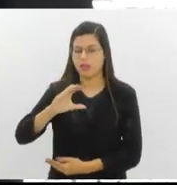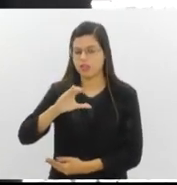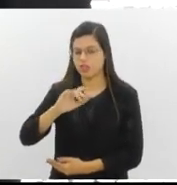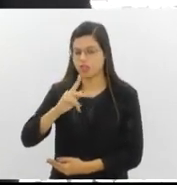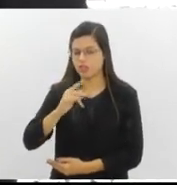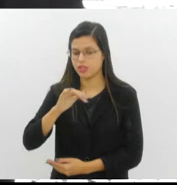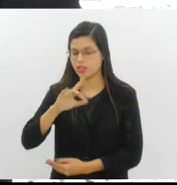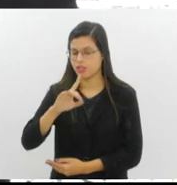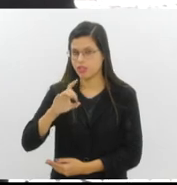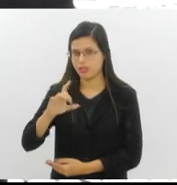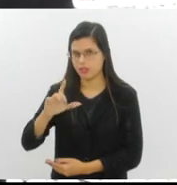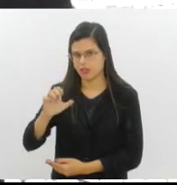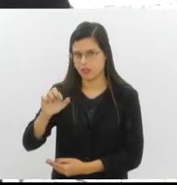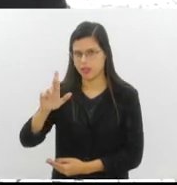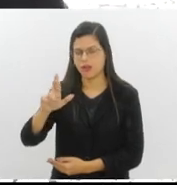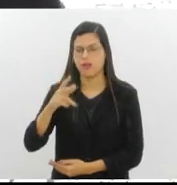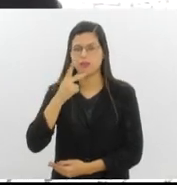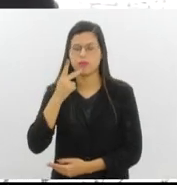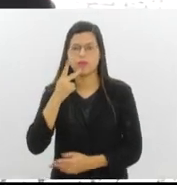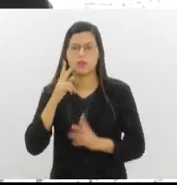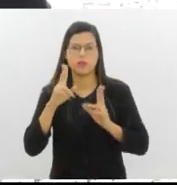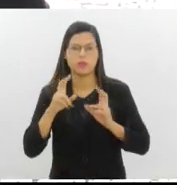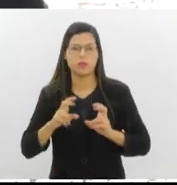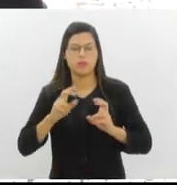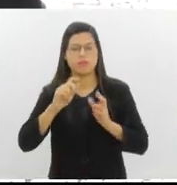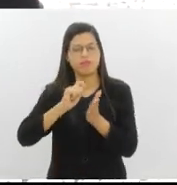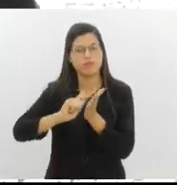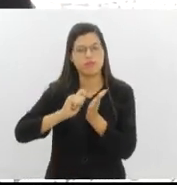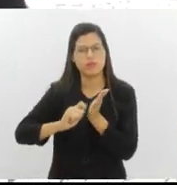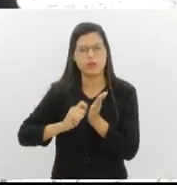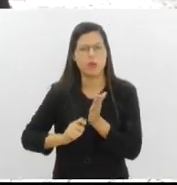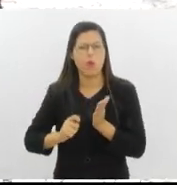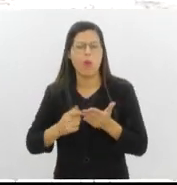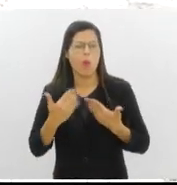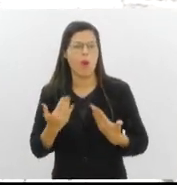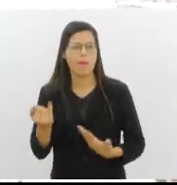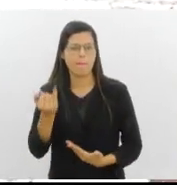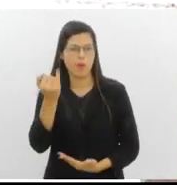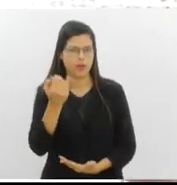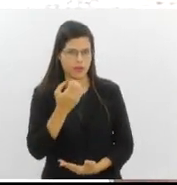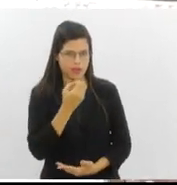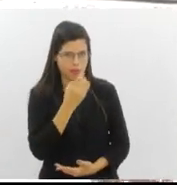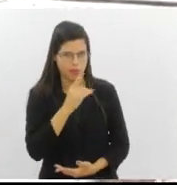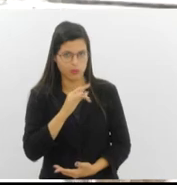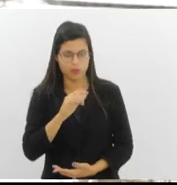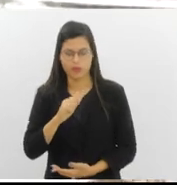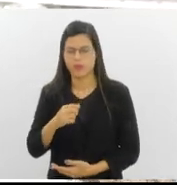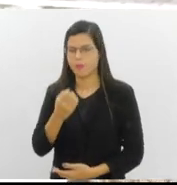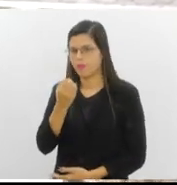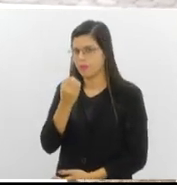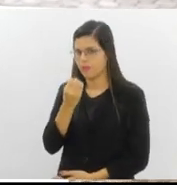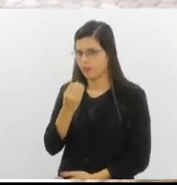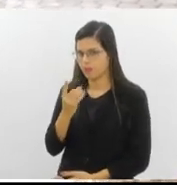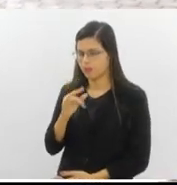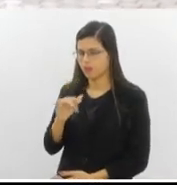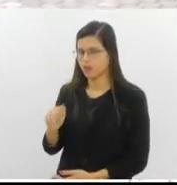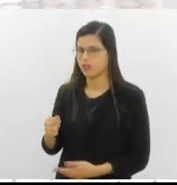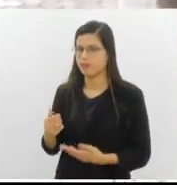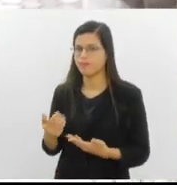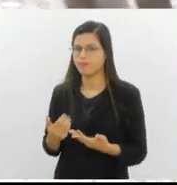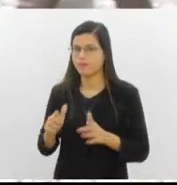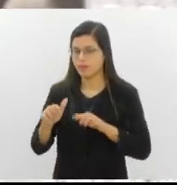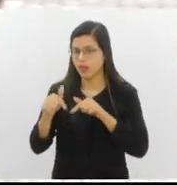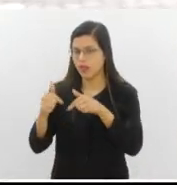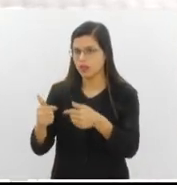surgiu essa iniciativa de escrever sobre essas áreas que são importantes para o nosso estado? Bom dia! Bom dia! Como vai? A iniciativa